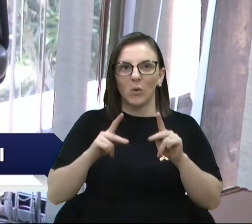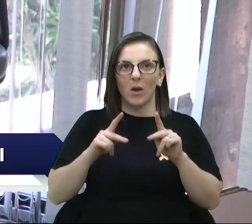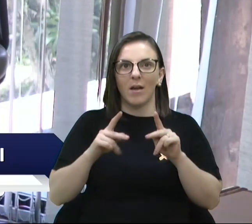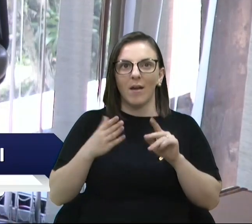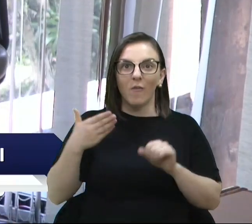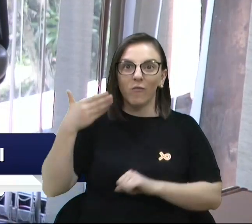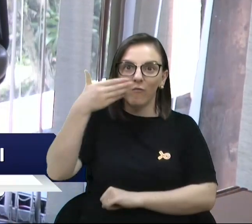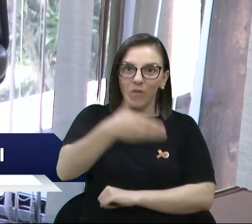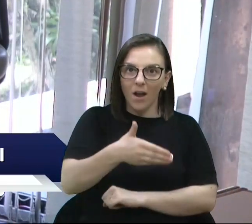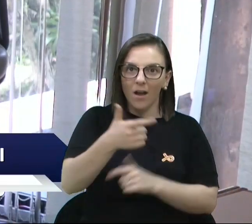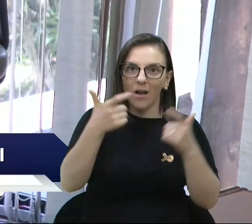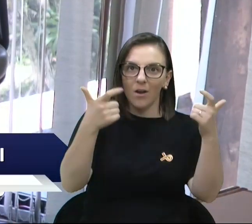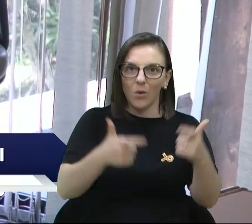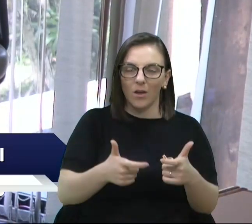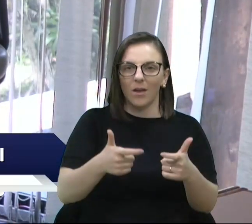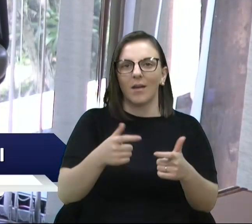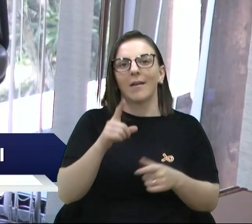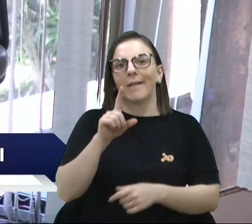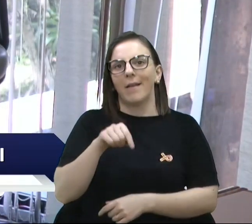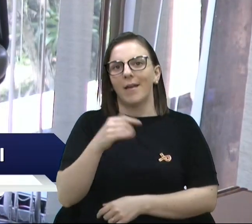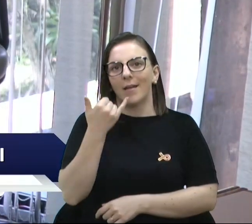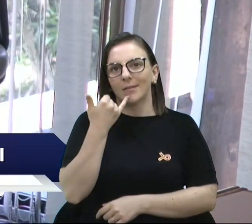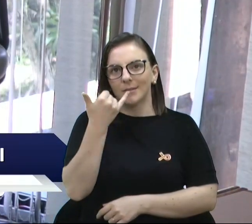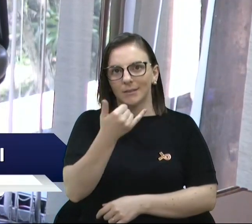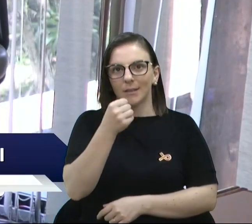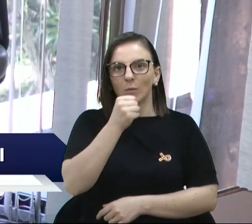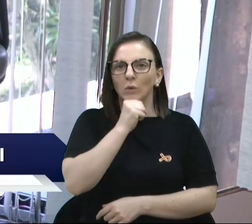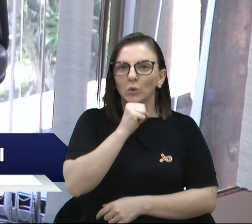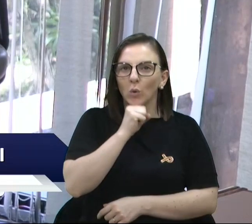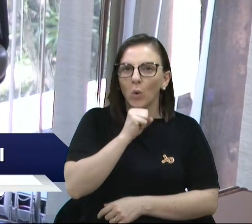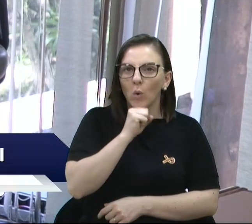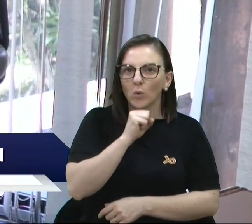é uma ligação de um idoso para agendar uma consulta.